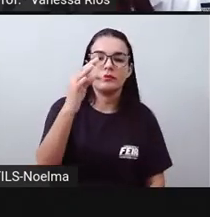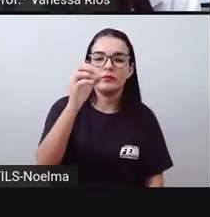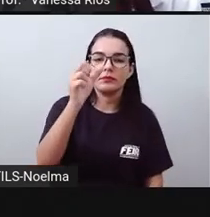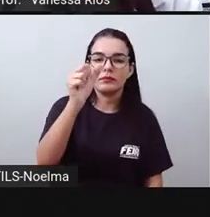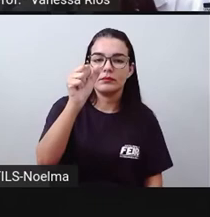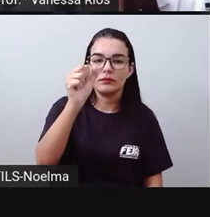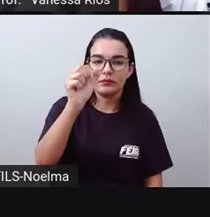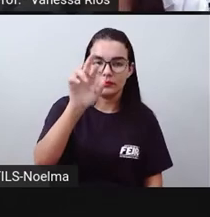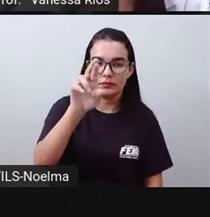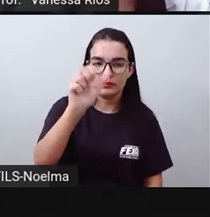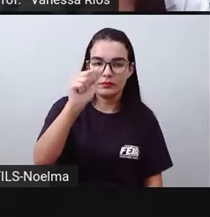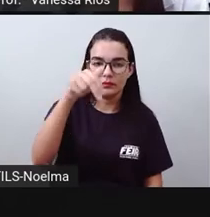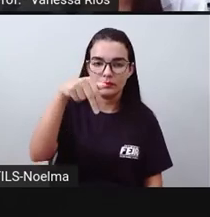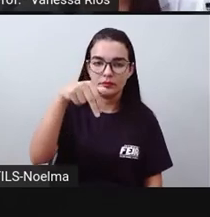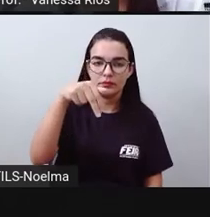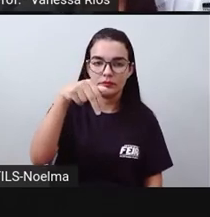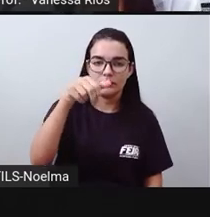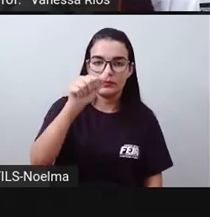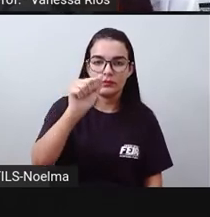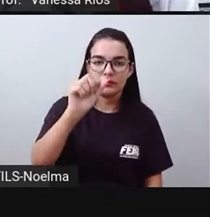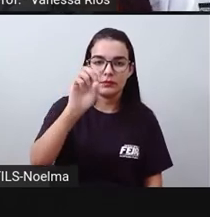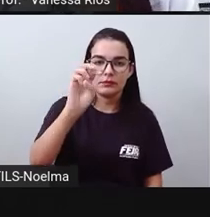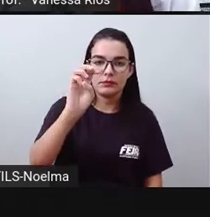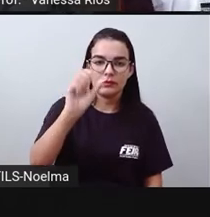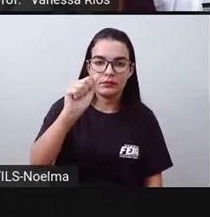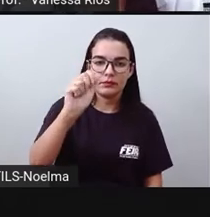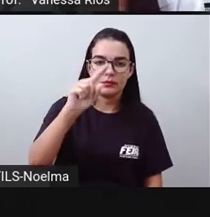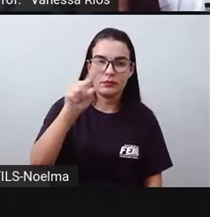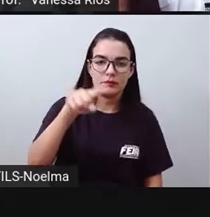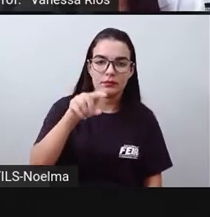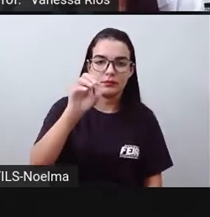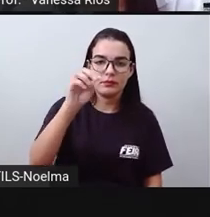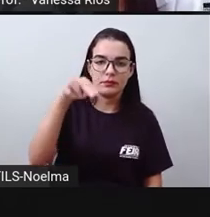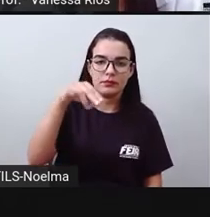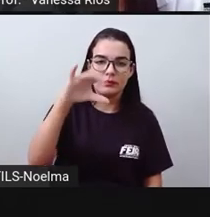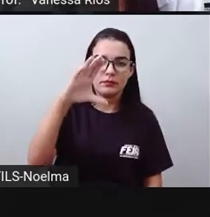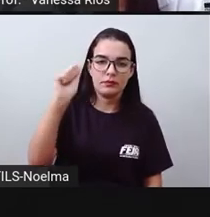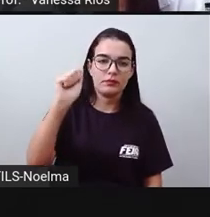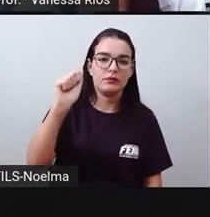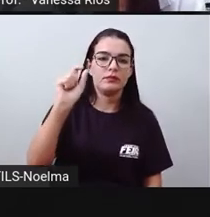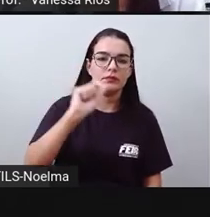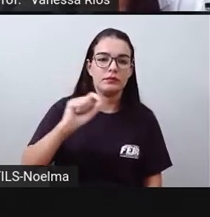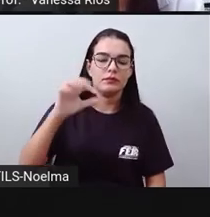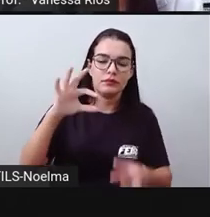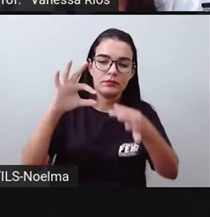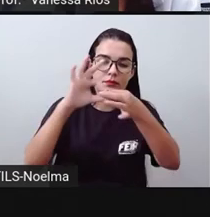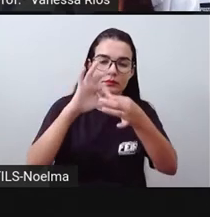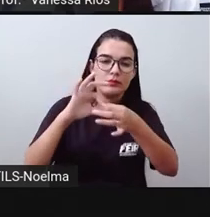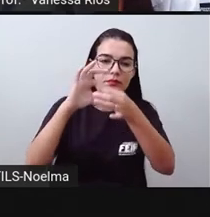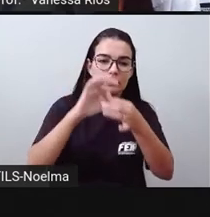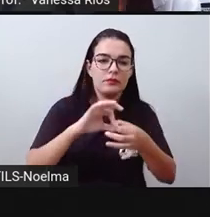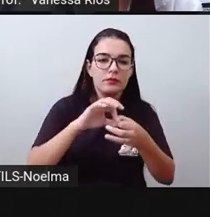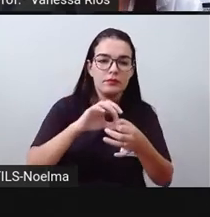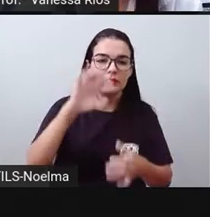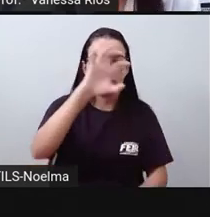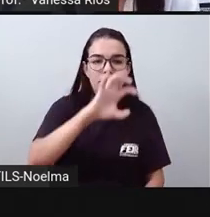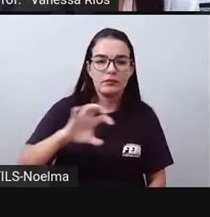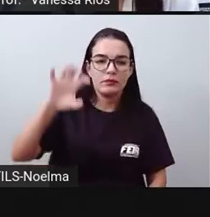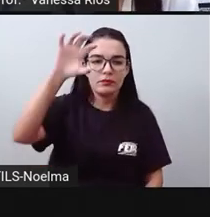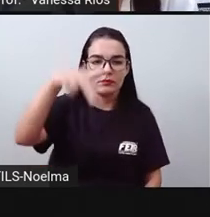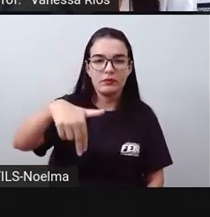rodovia, mas se passaram aí muitos anos para que sua construção fosse efetivada em muitos trechos.